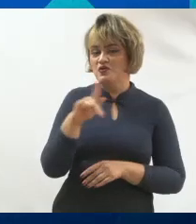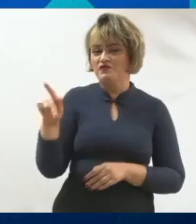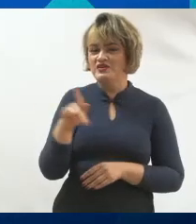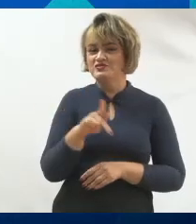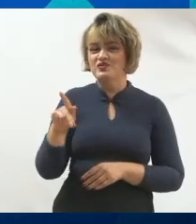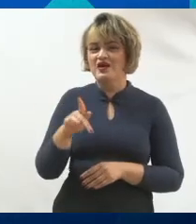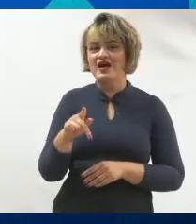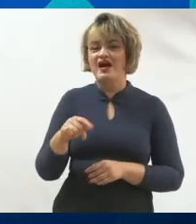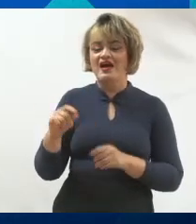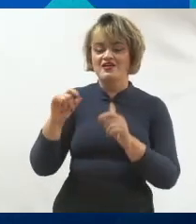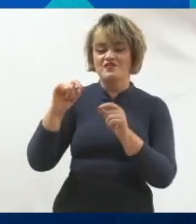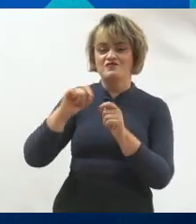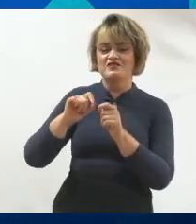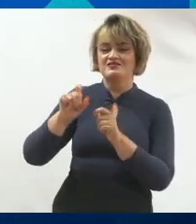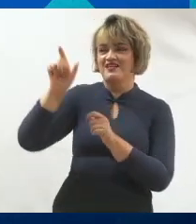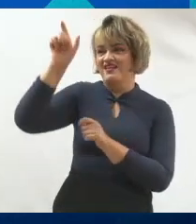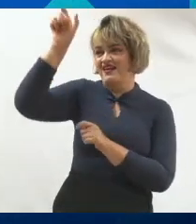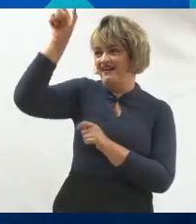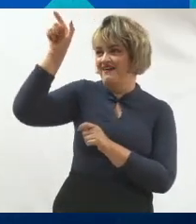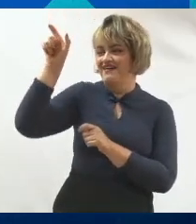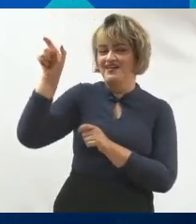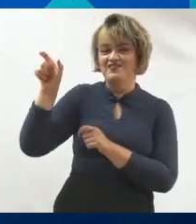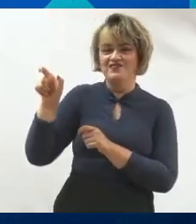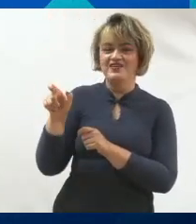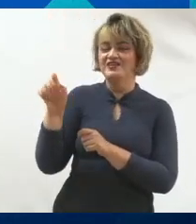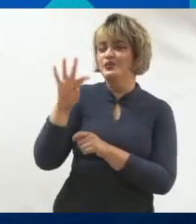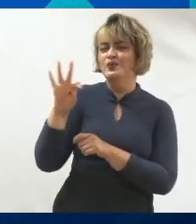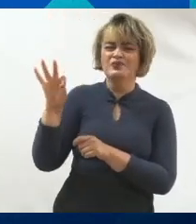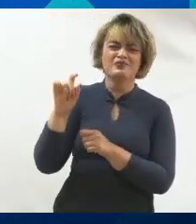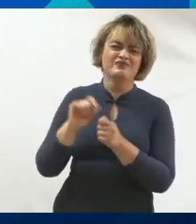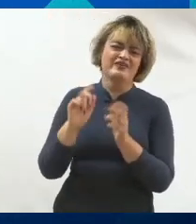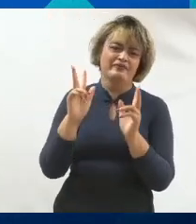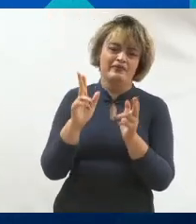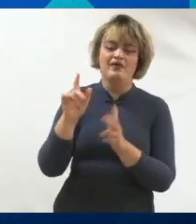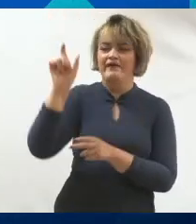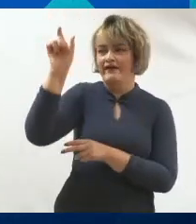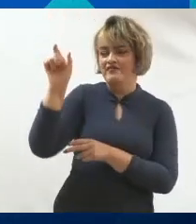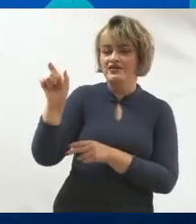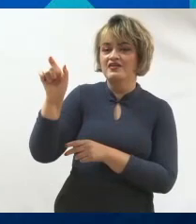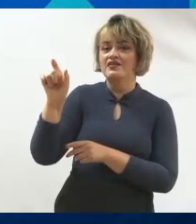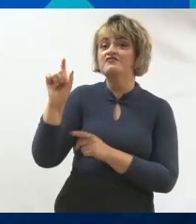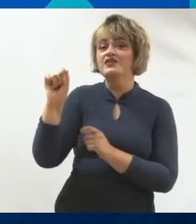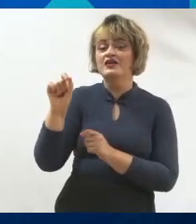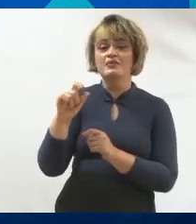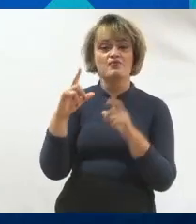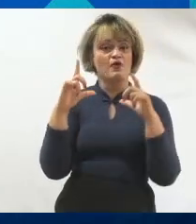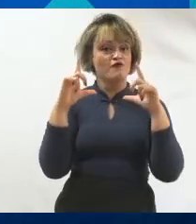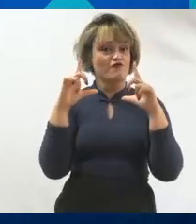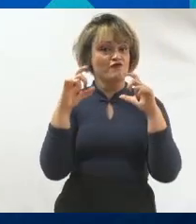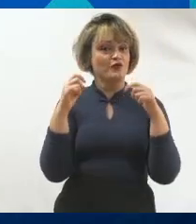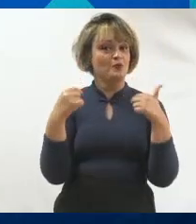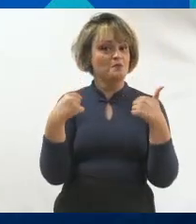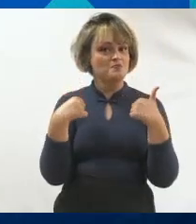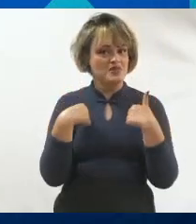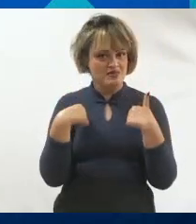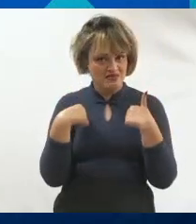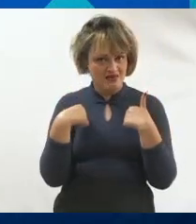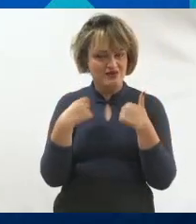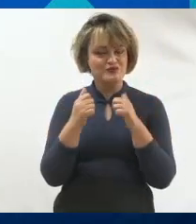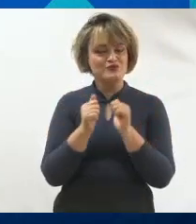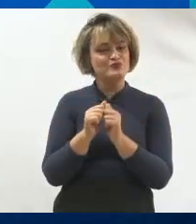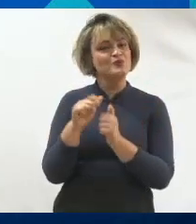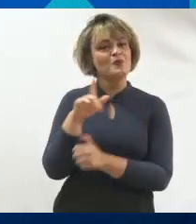card no Canva, que fica uma coisa que todo mundo faz, o eu vou fazer? Vou pegar uma foto minha com uma